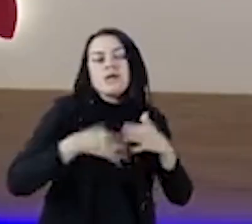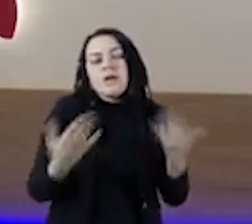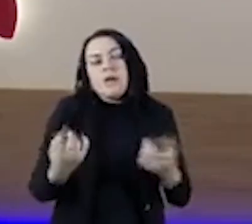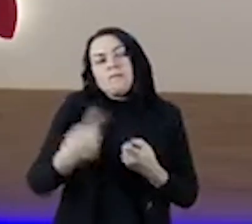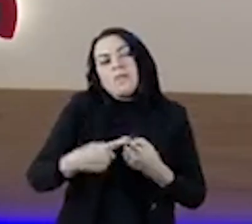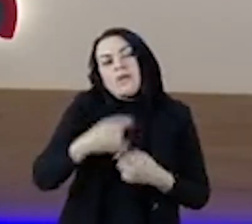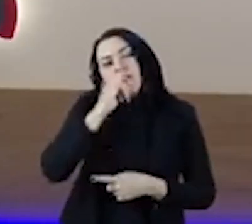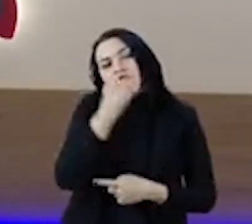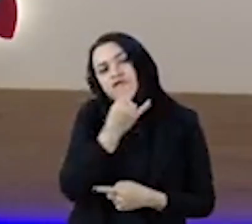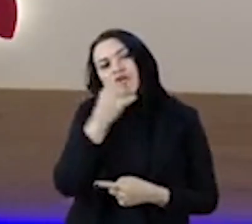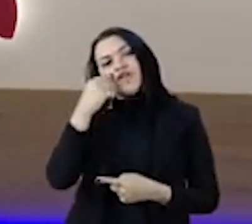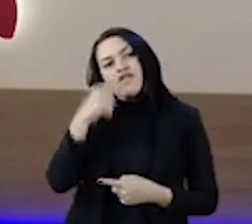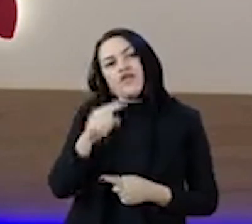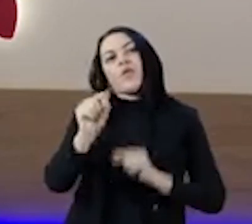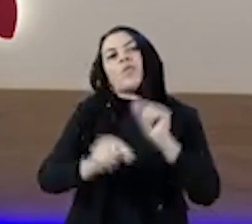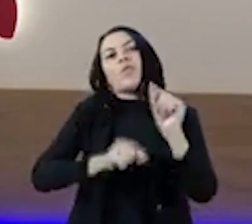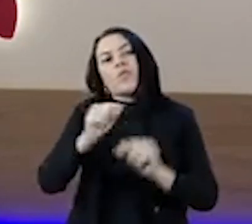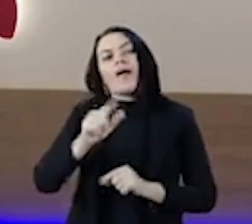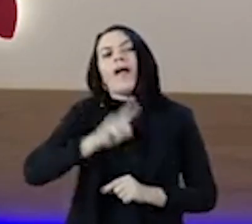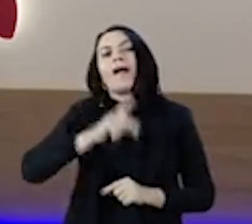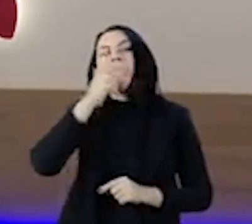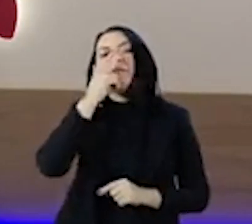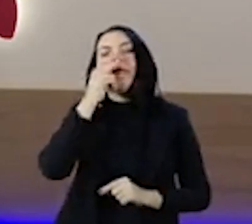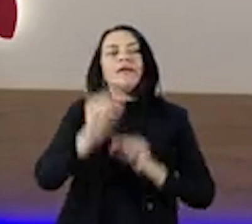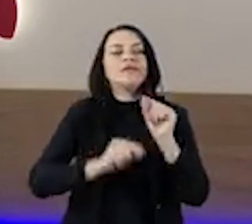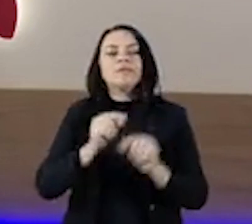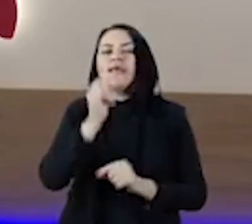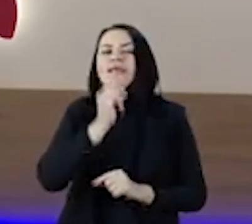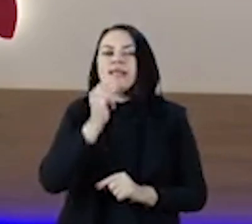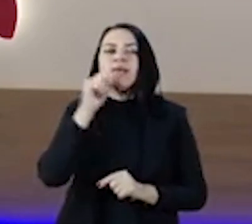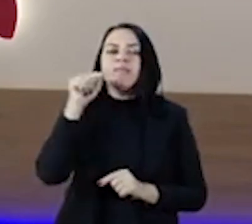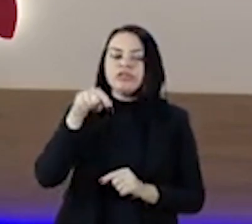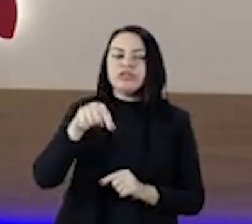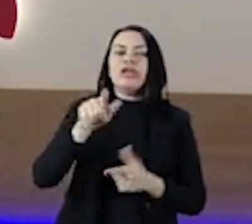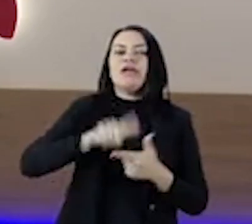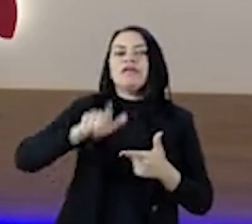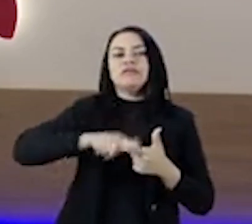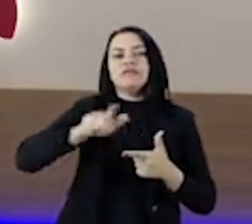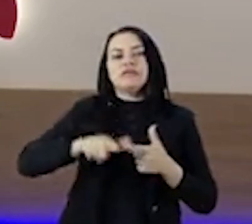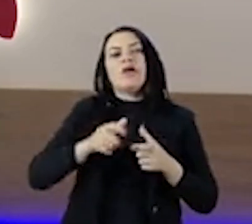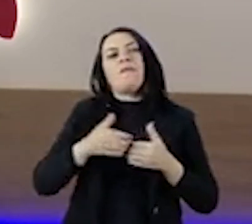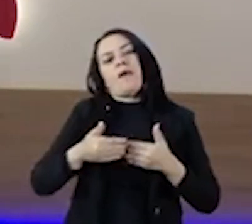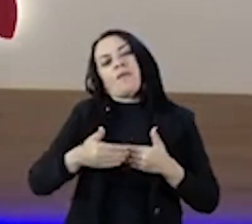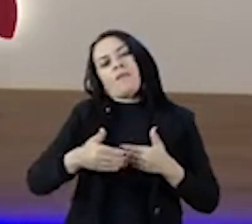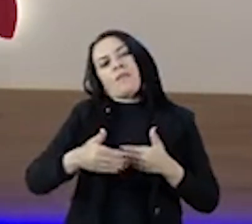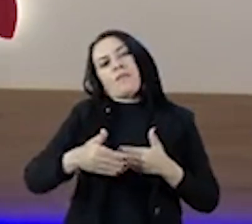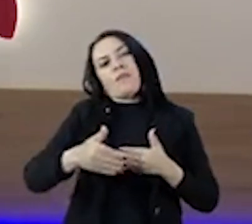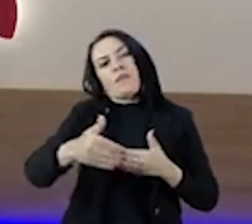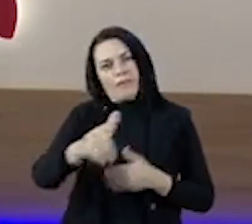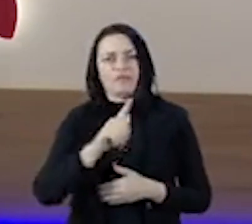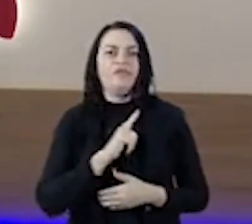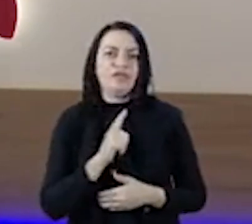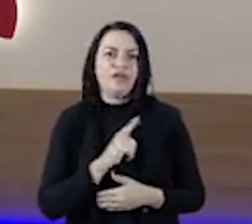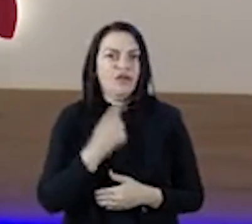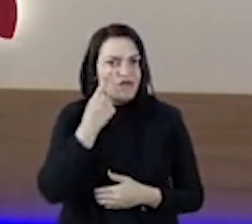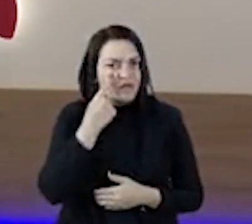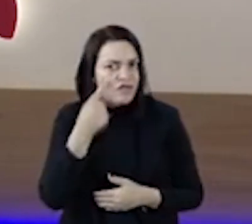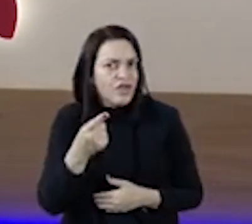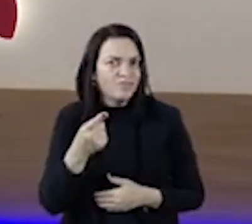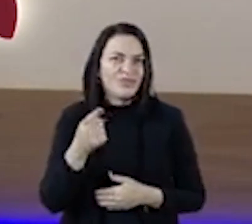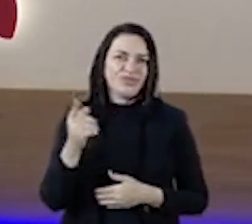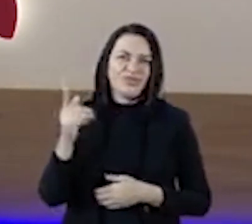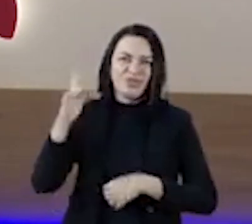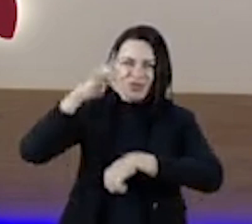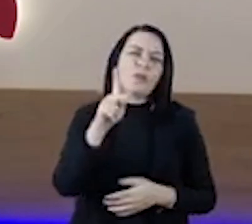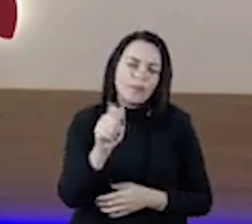Na coletiva foi anunciada ainda a ampliação da rede assistencial de saúde Para o enfrentamento de uma possível nova onda de